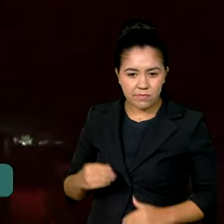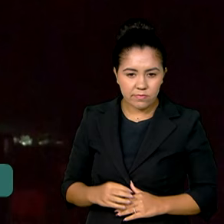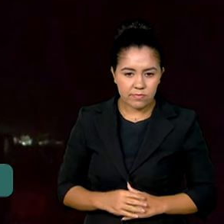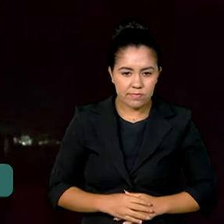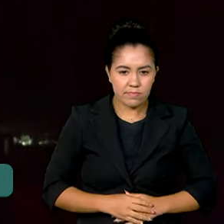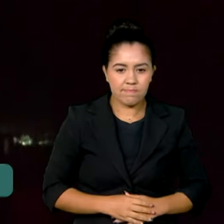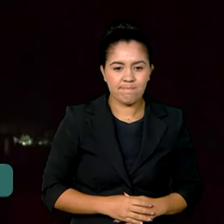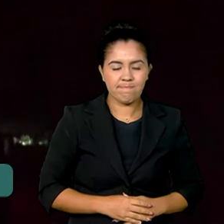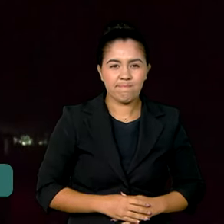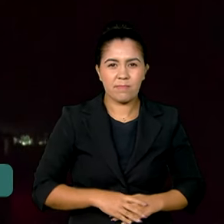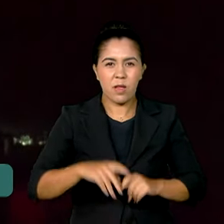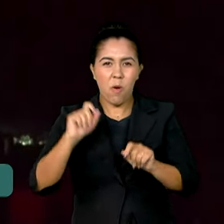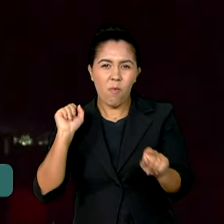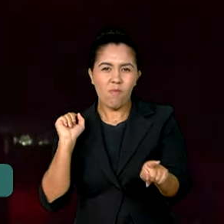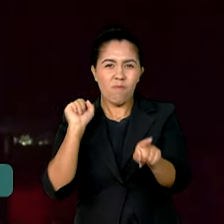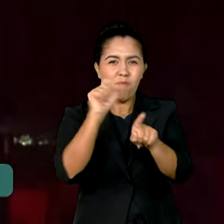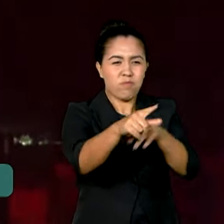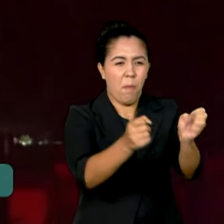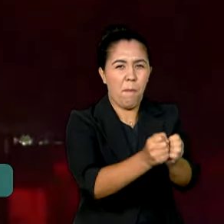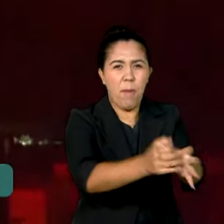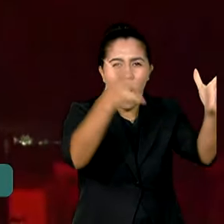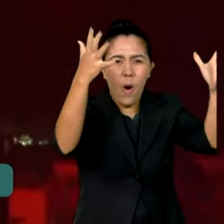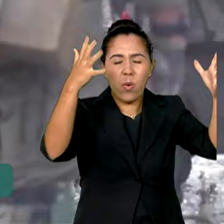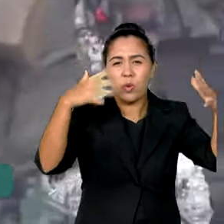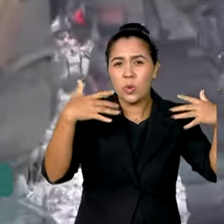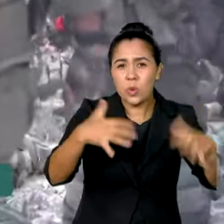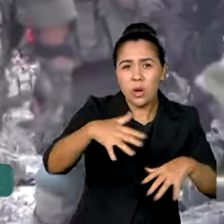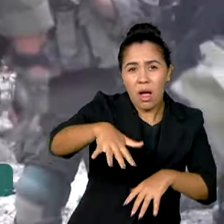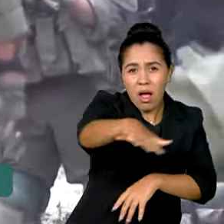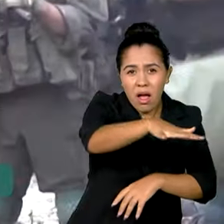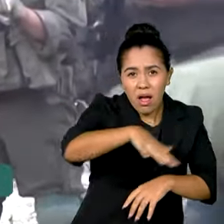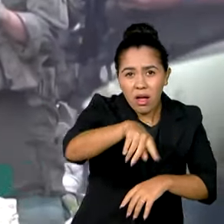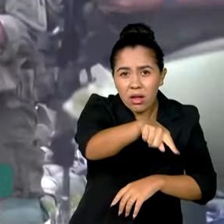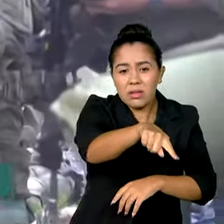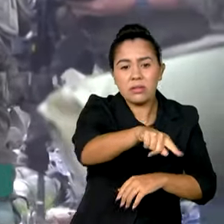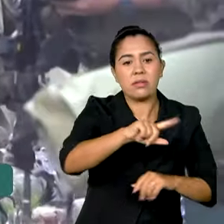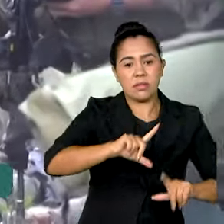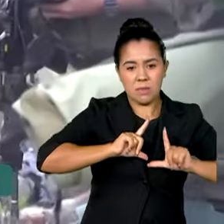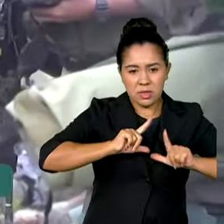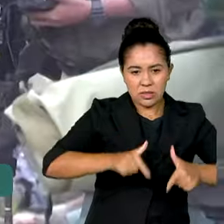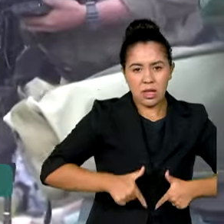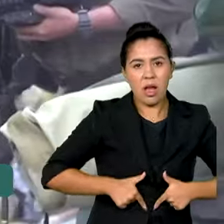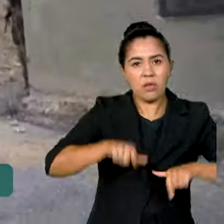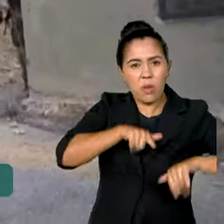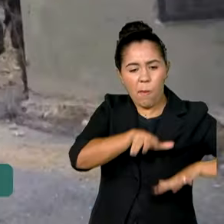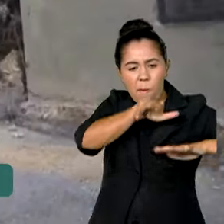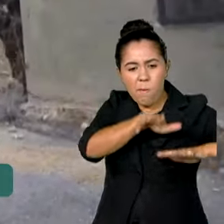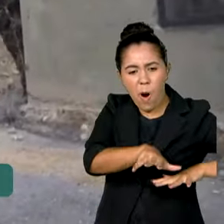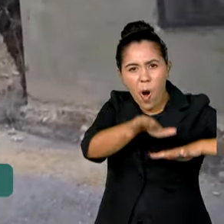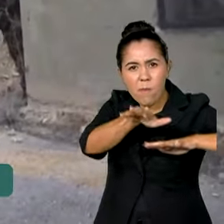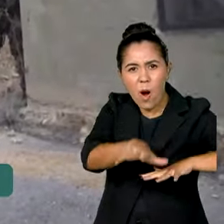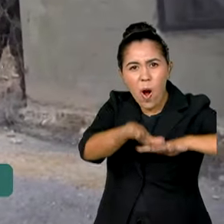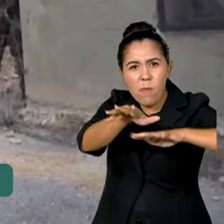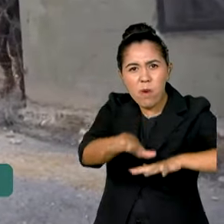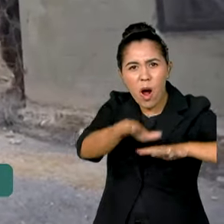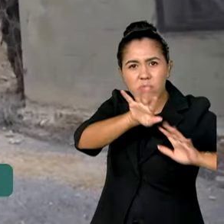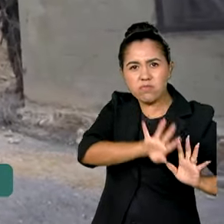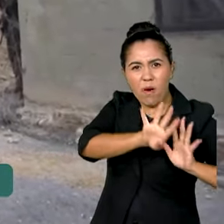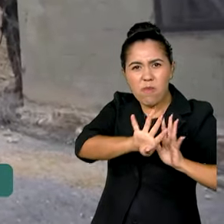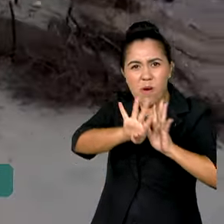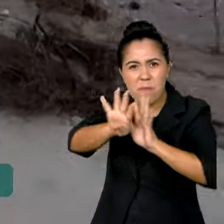Com bombardeios pesados no Líbano, Israel avança com tropas pelo sul do país em uma guerra